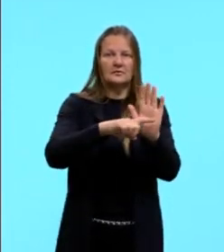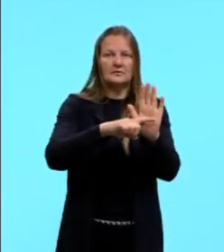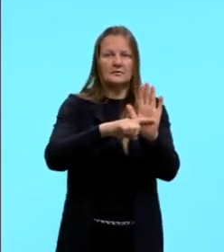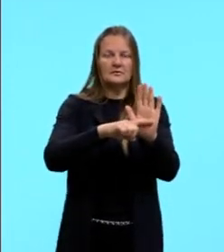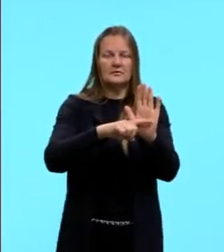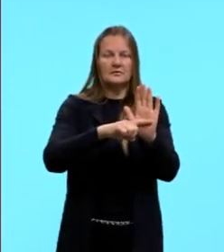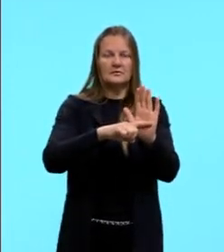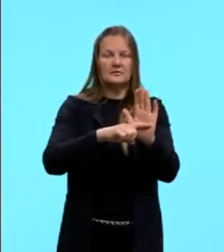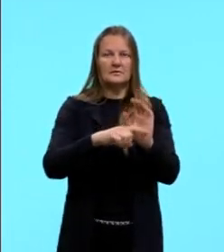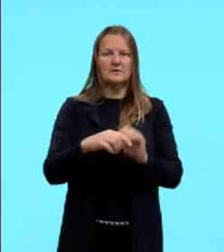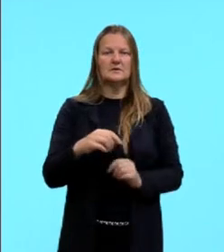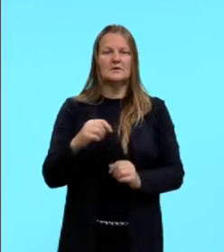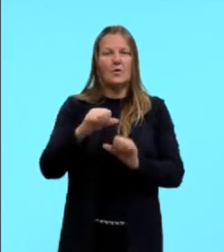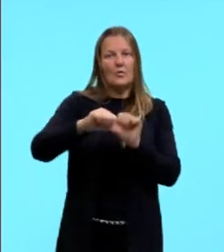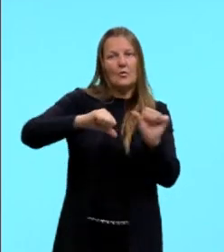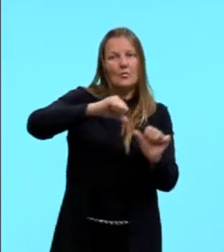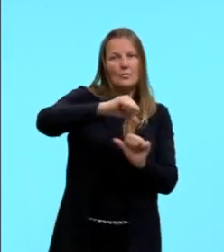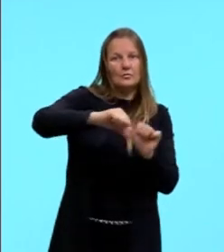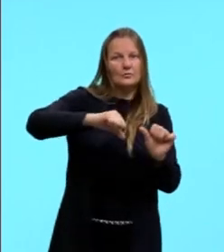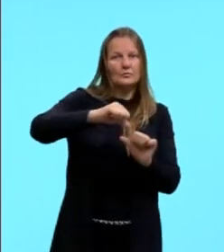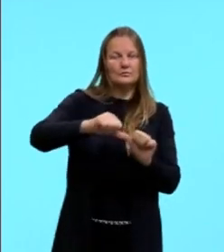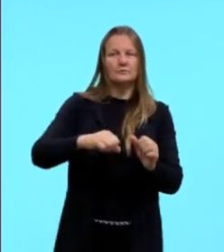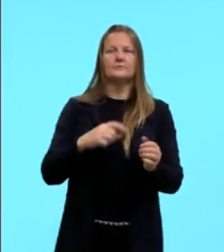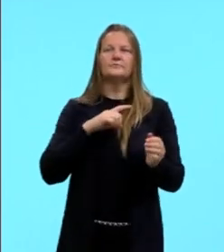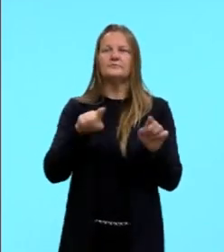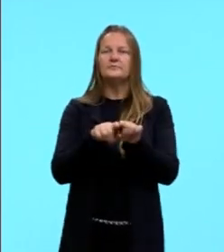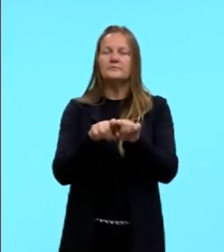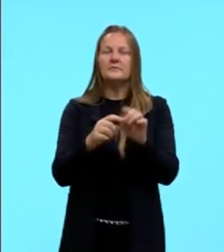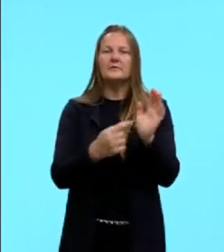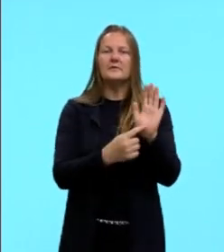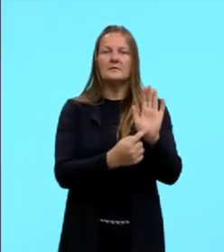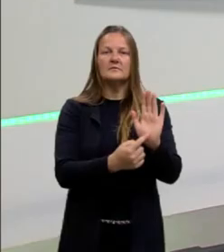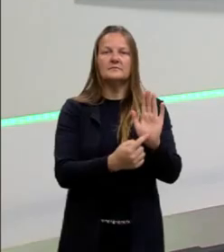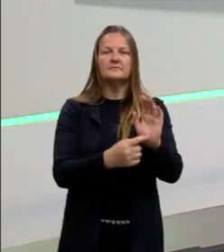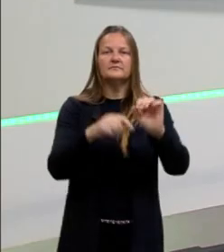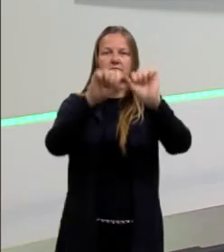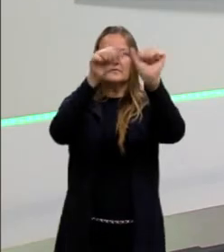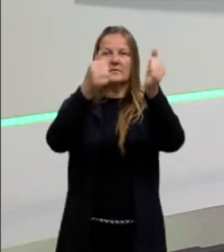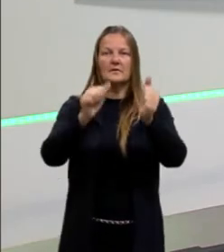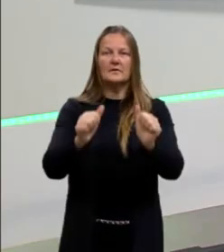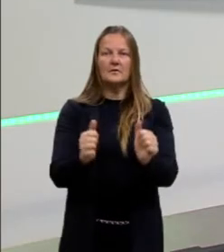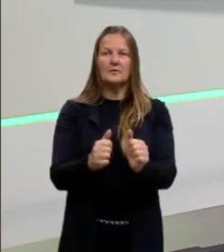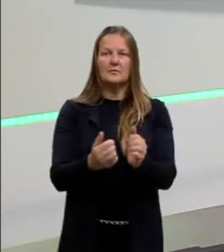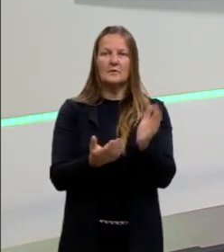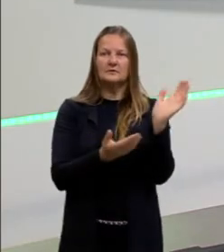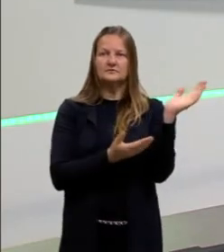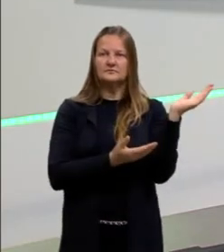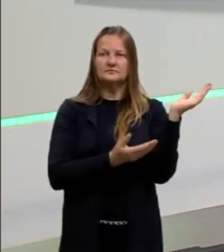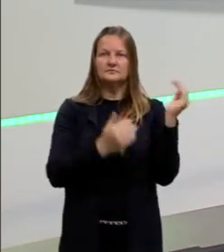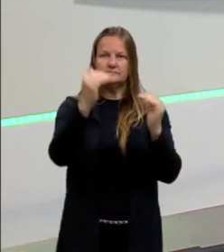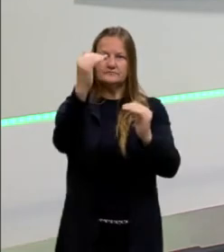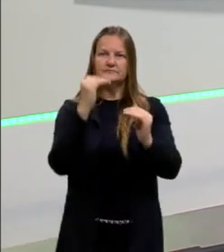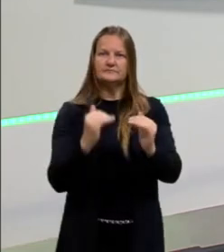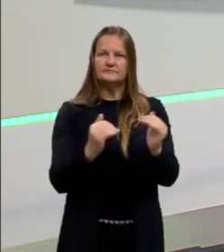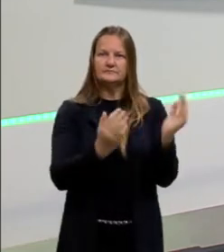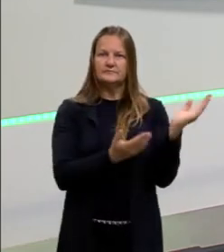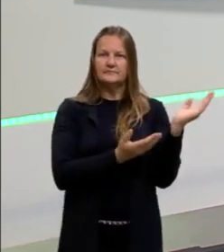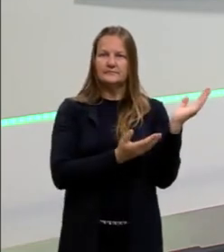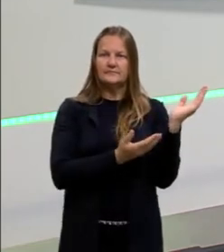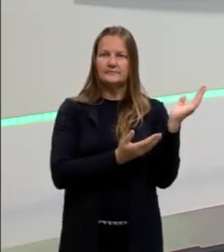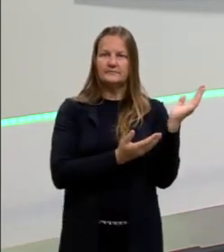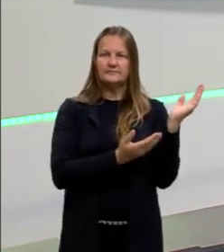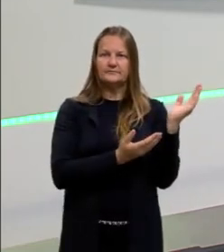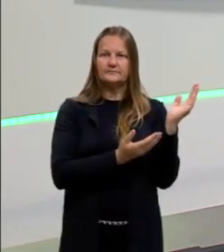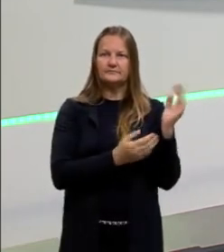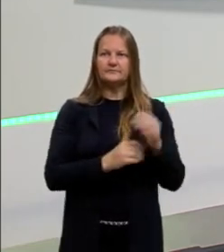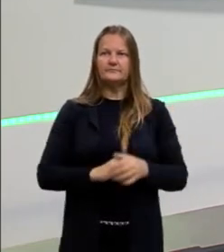para oeste, então, eu vou diminuir. E aqui eu trago uma imagem que vai mostrar para vocês, aqui embaixo, ó, sobre a linha internacional